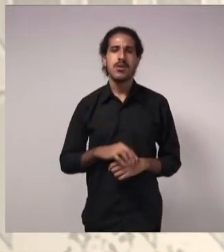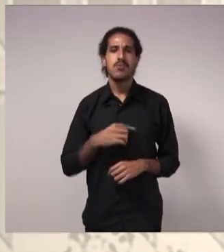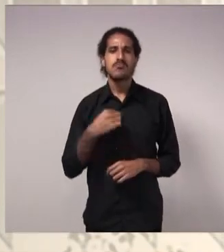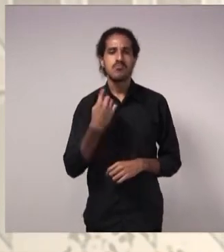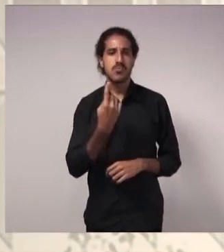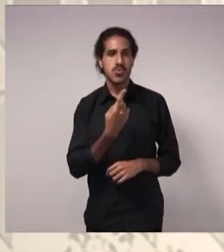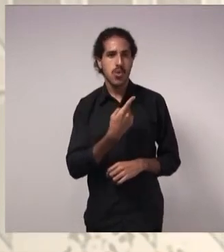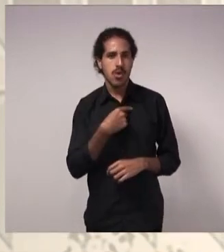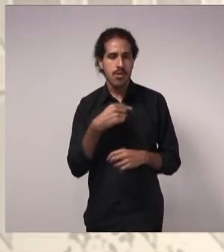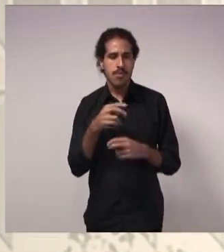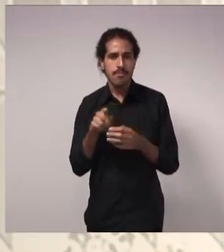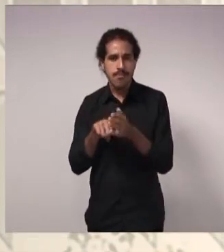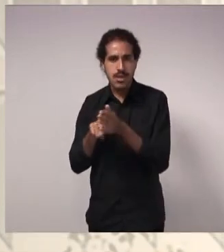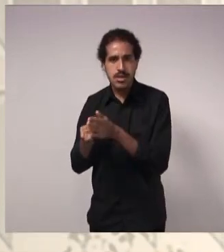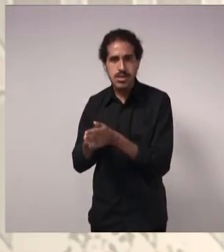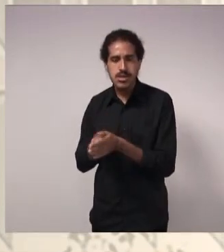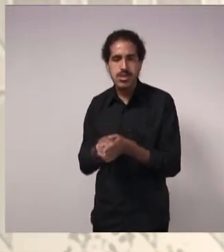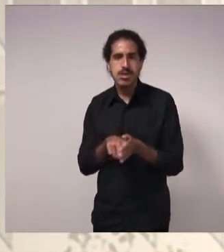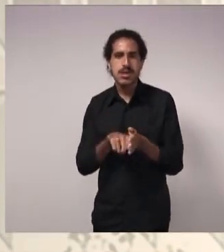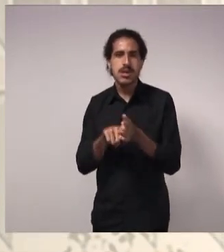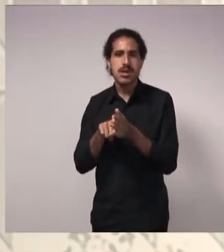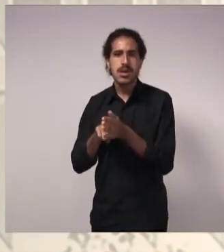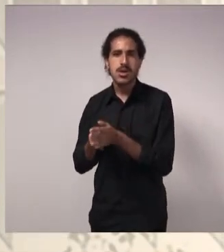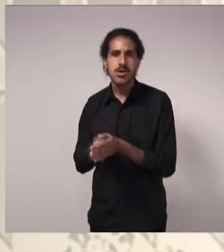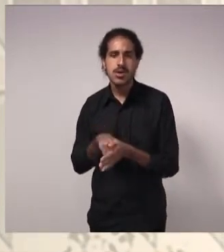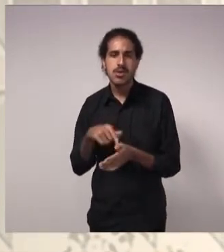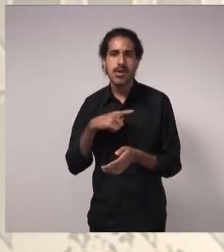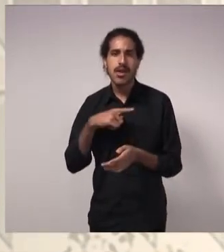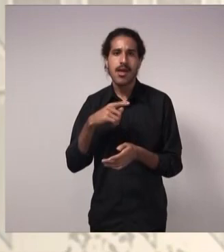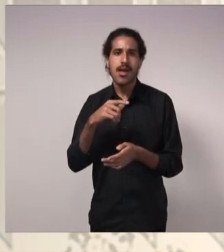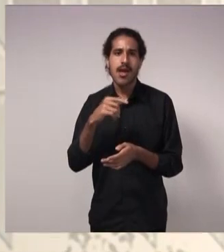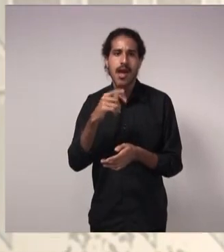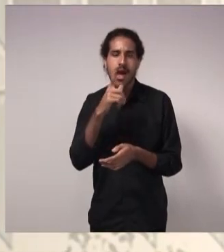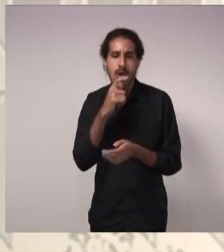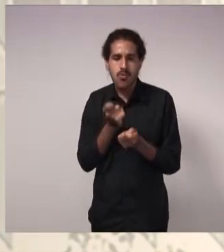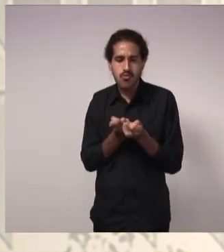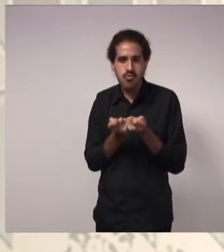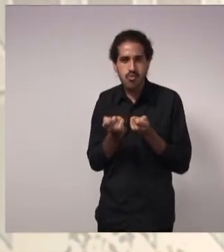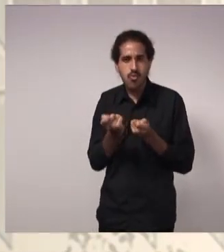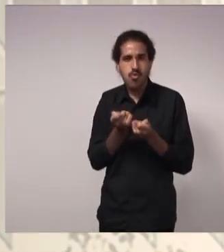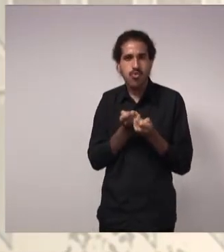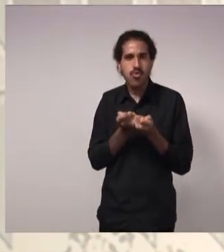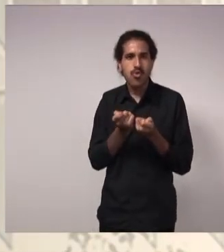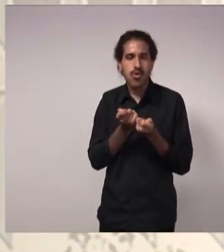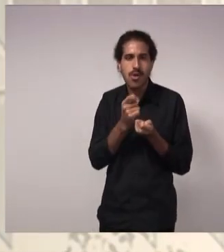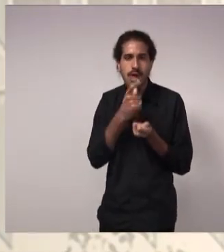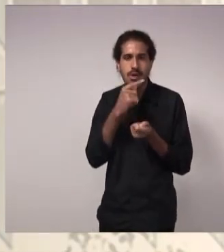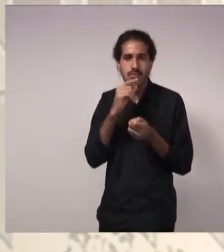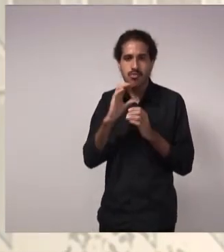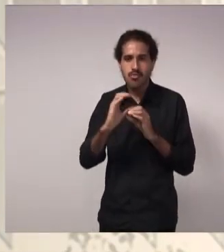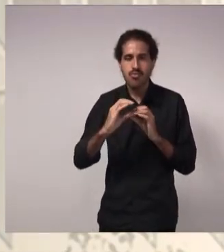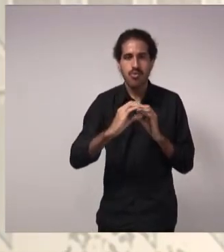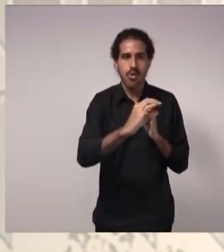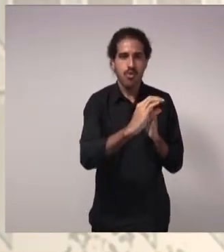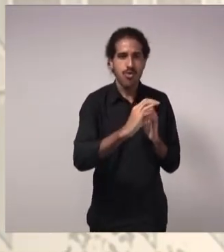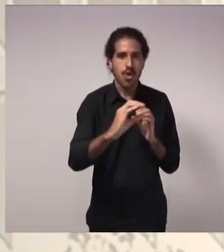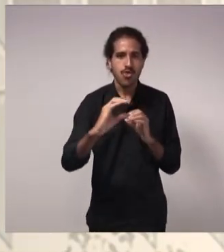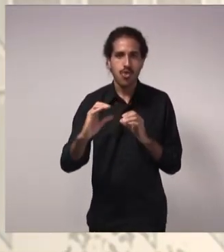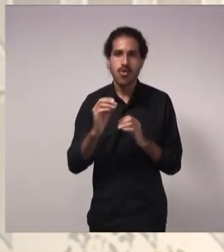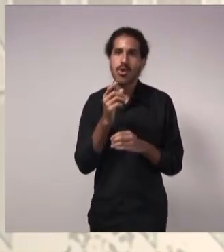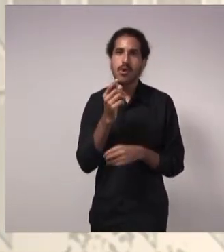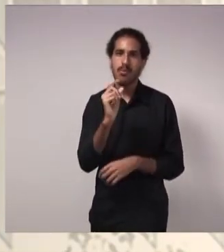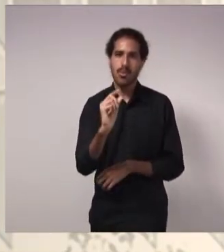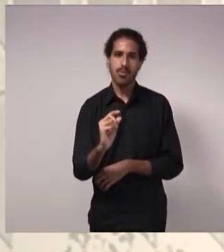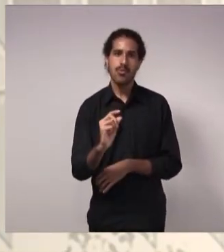gente passou aí para um processo de racionamento, controlando essa oferta disponível na região. Então,